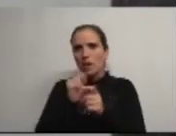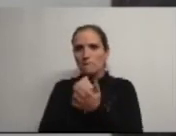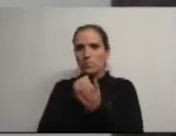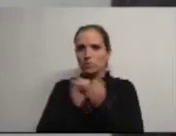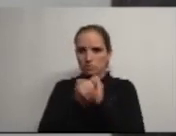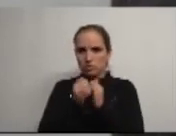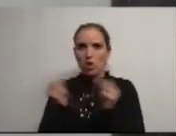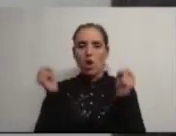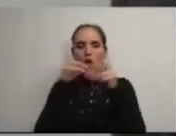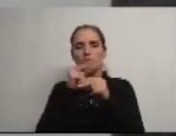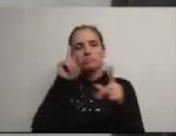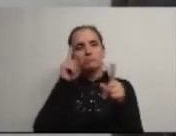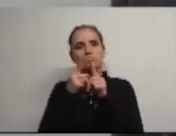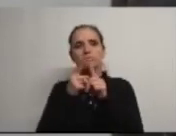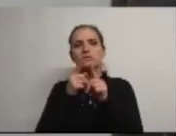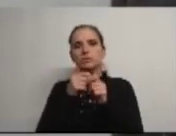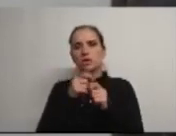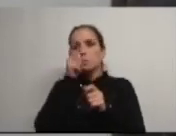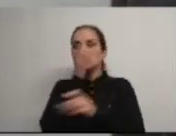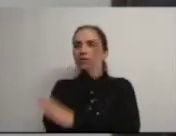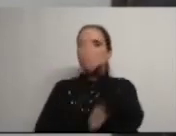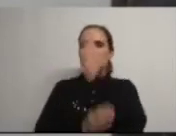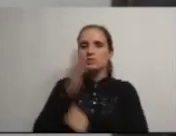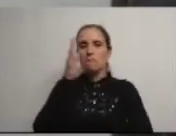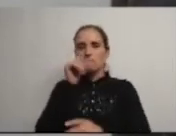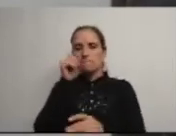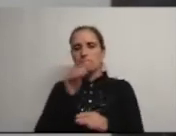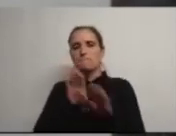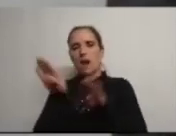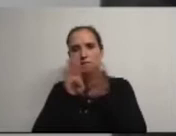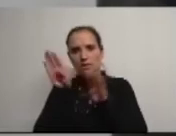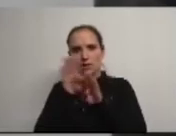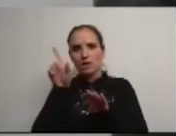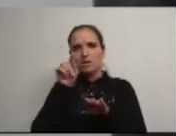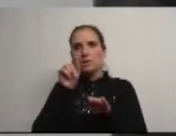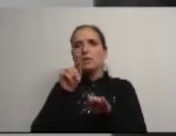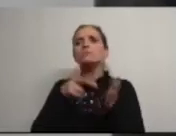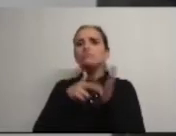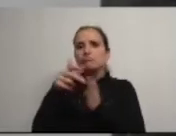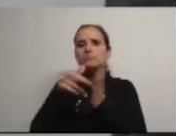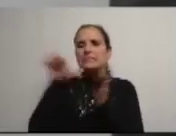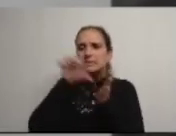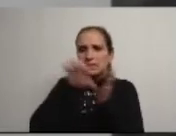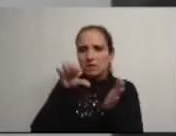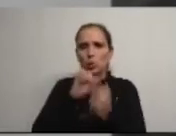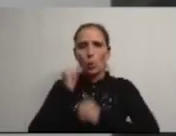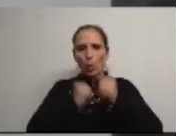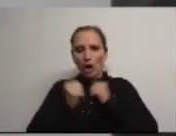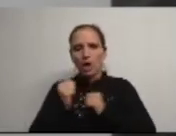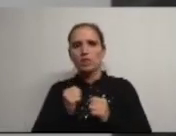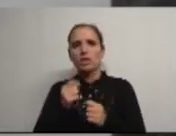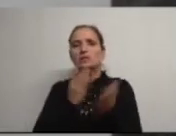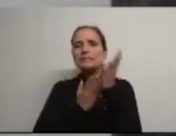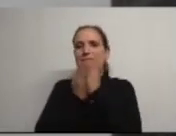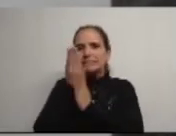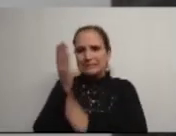nova visão sobre a prática de atividades pelos portadores de deficiência e o aparecimento de um centro de marcha e corrida municipal com inúmeras atividades ao longo do